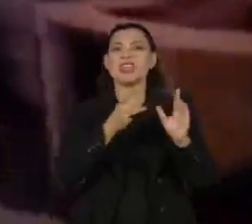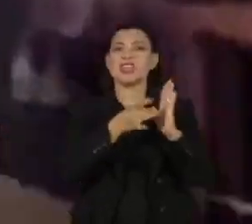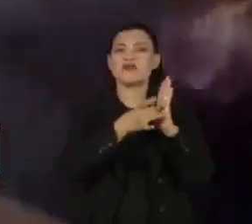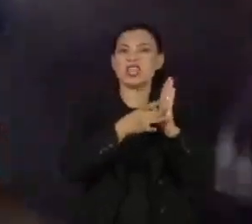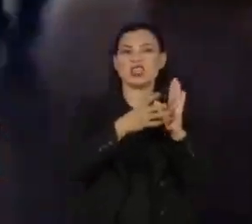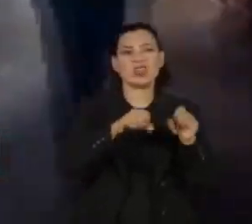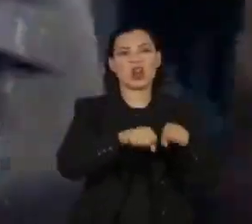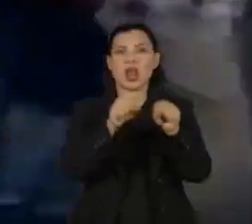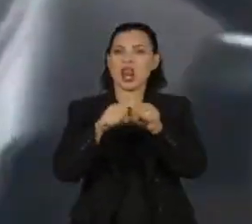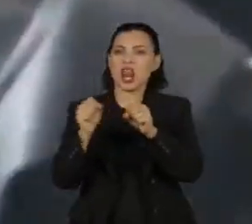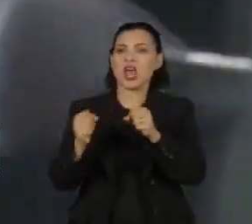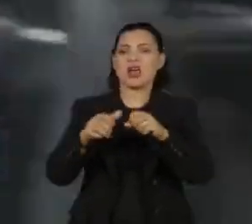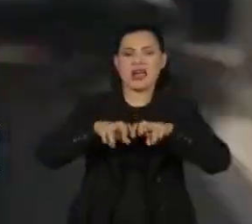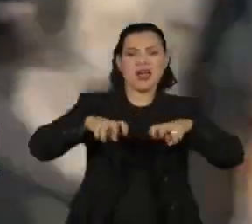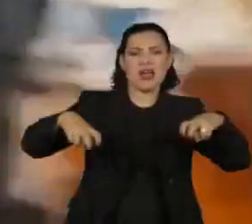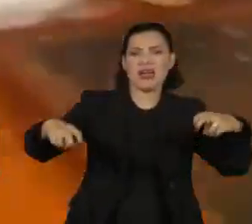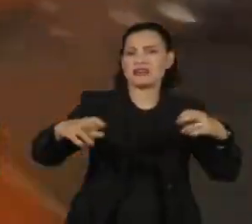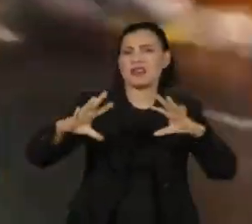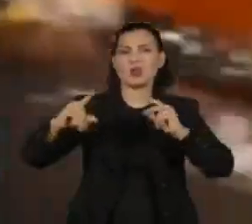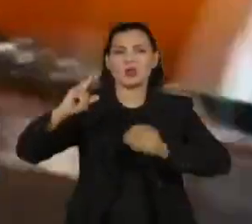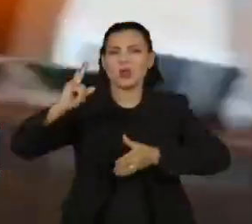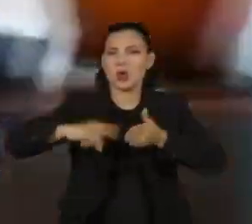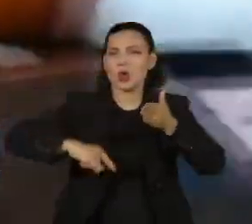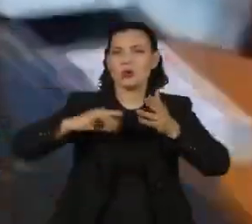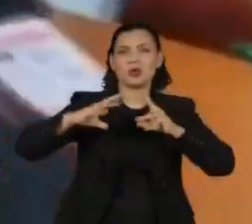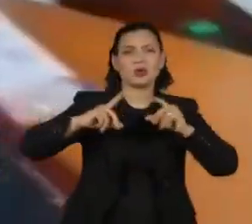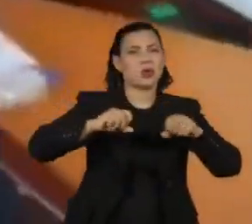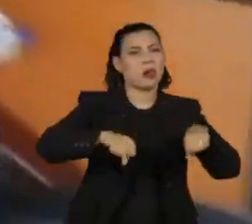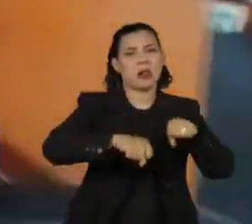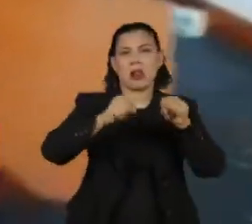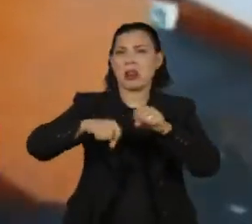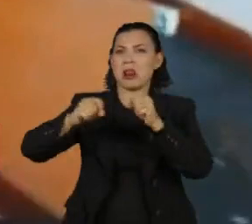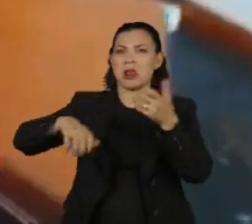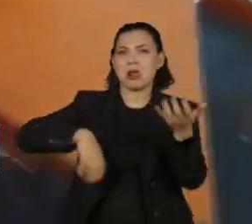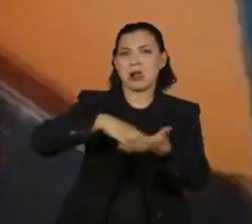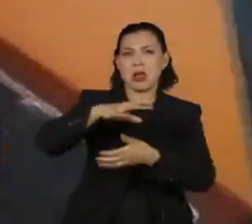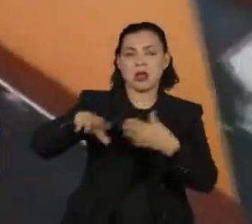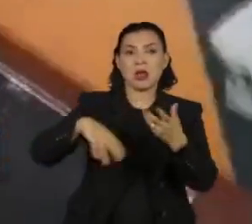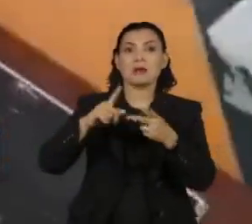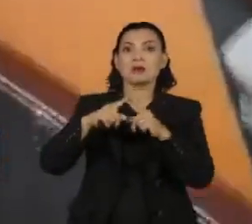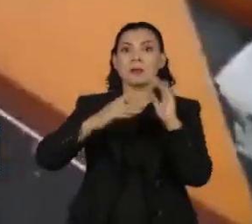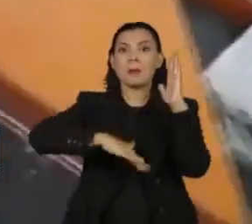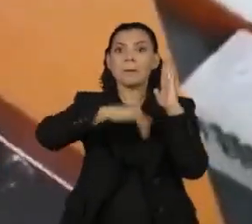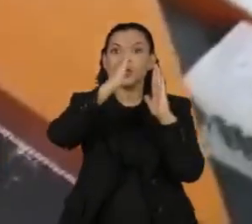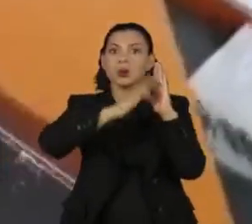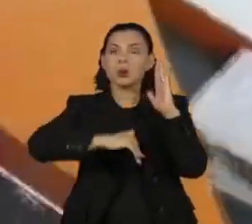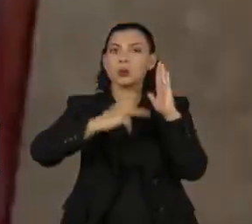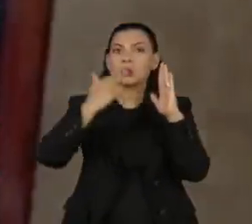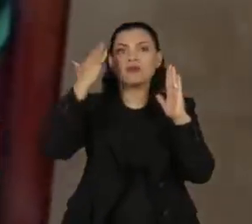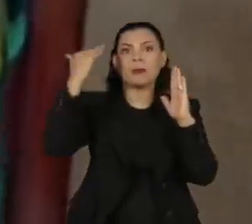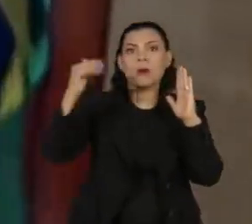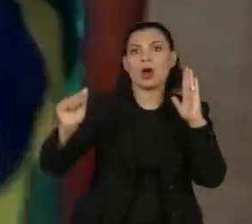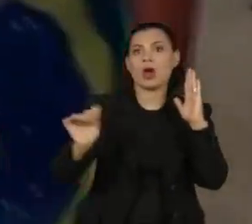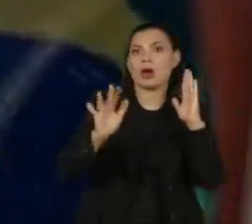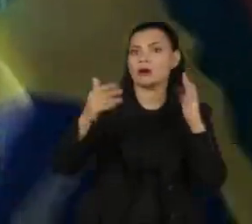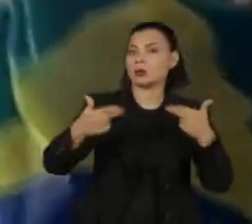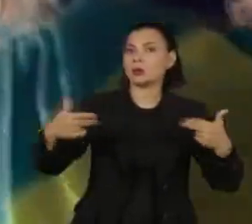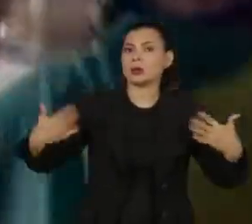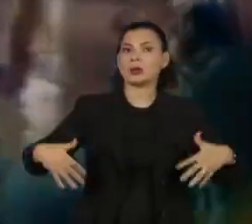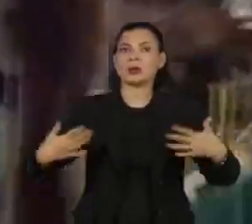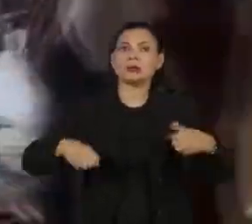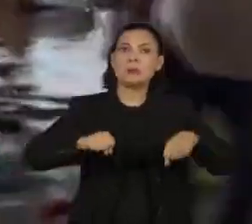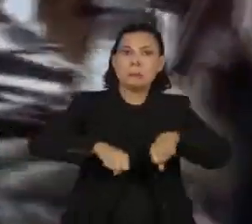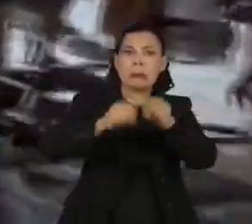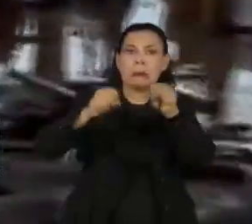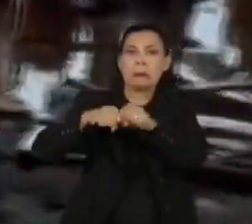instalações, móveis, documentos e atacaram obras de arte. Gabinetes de autoridades e objetos históricos